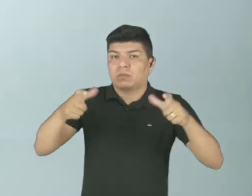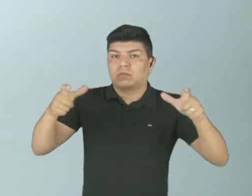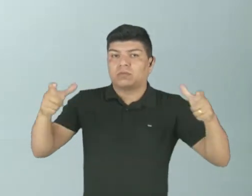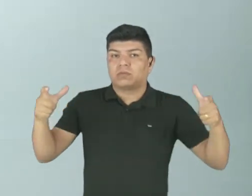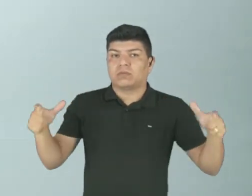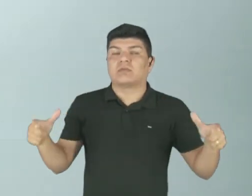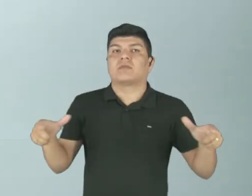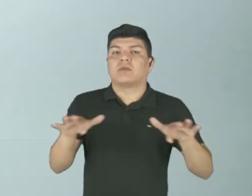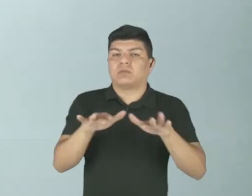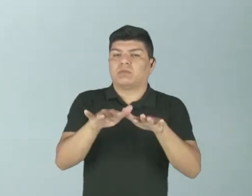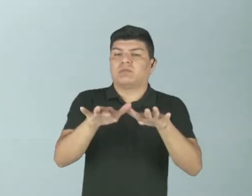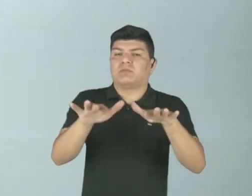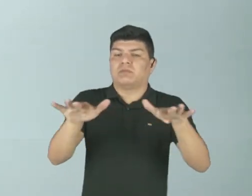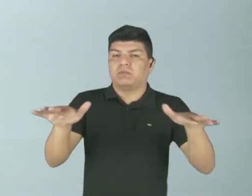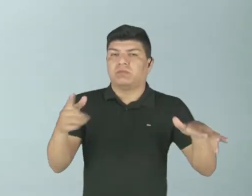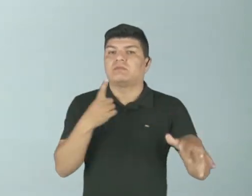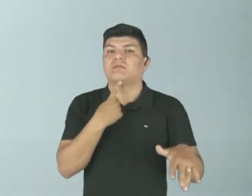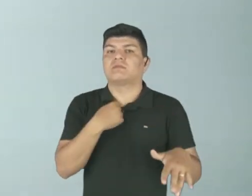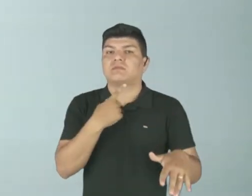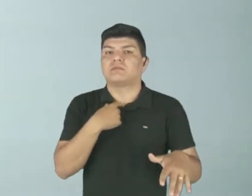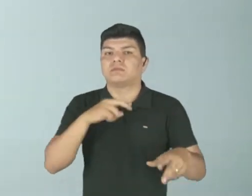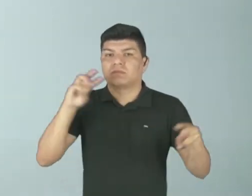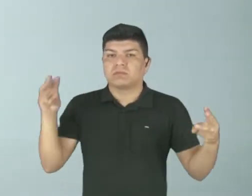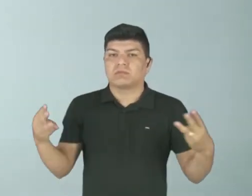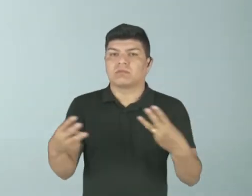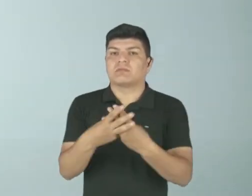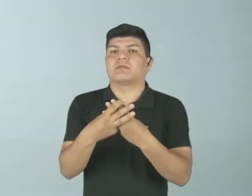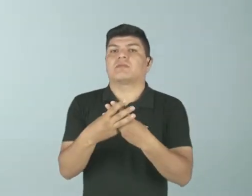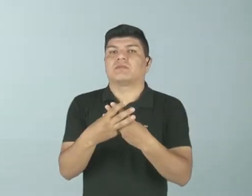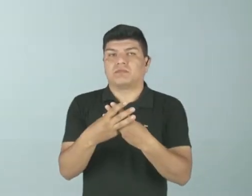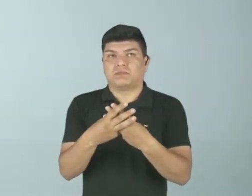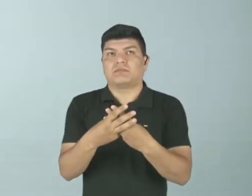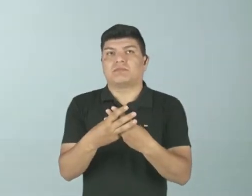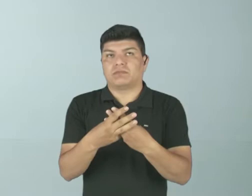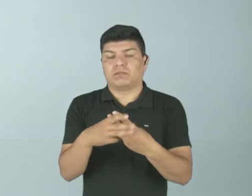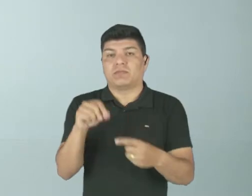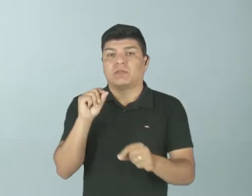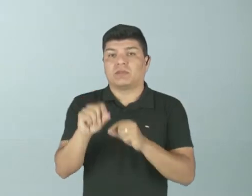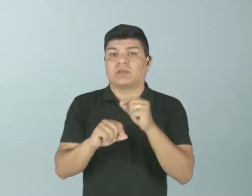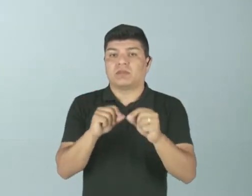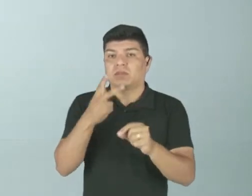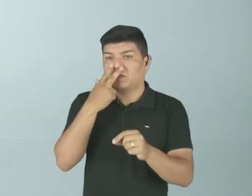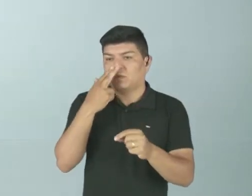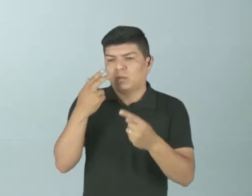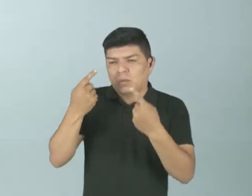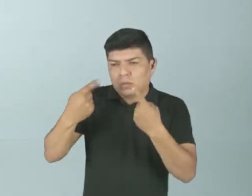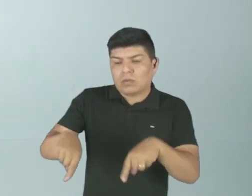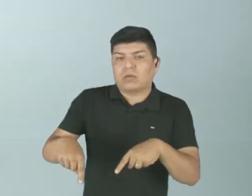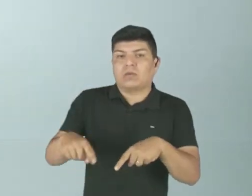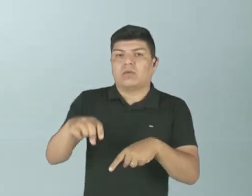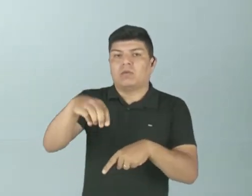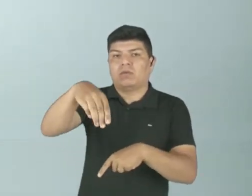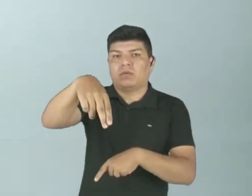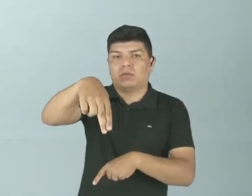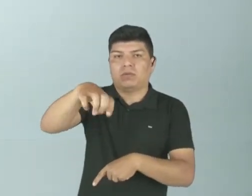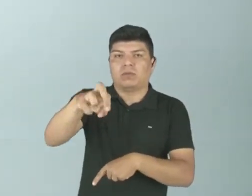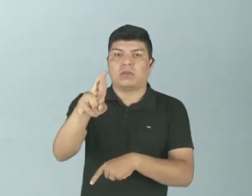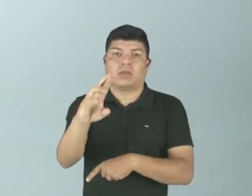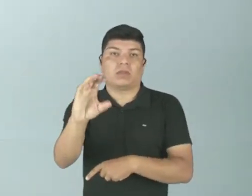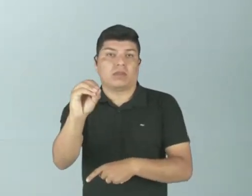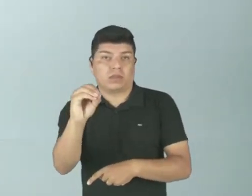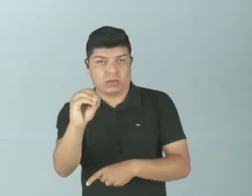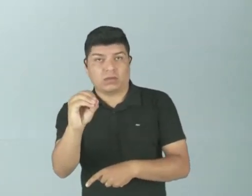contrariando a vontade do judaísmo. E ela passou a ser uma ameaça quando Nero, que era o imperador de Roma,